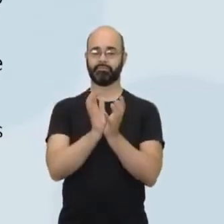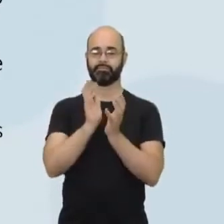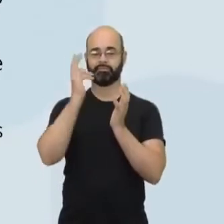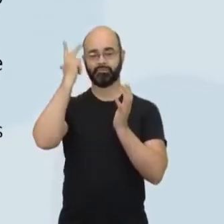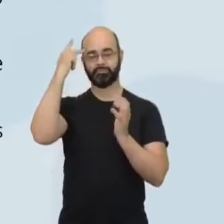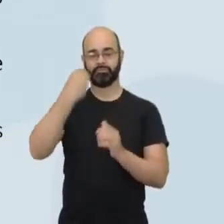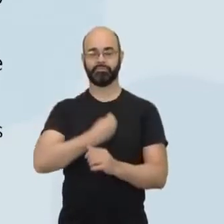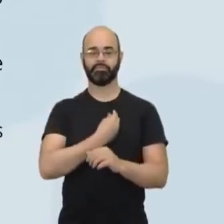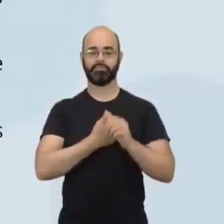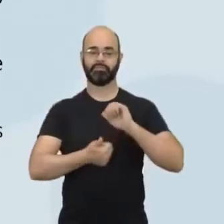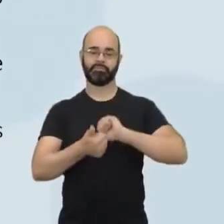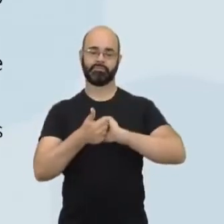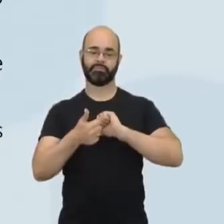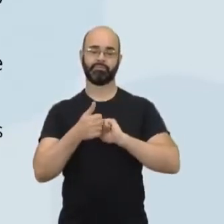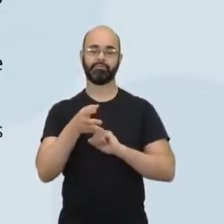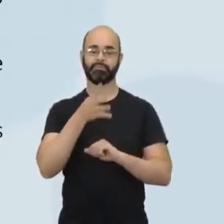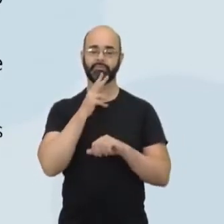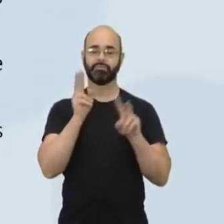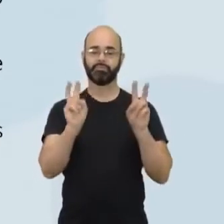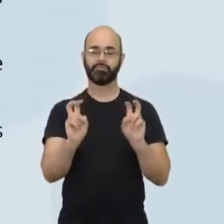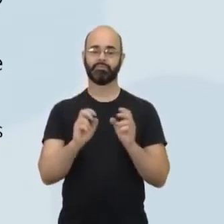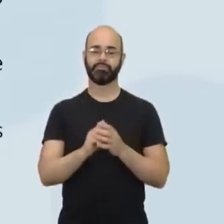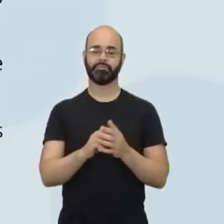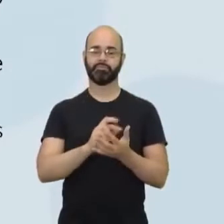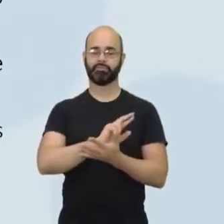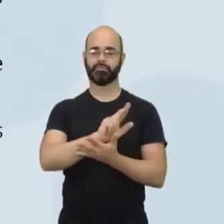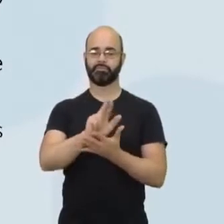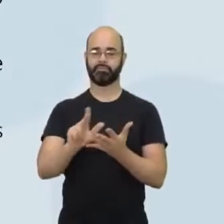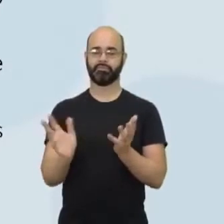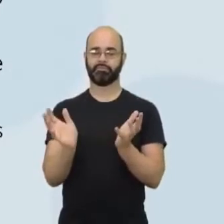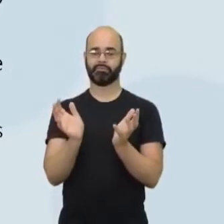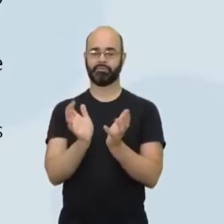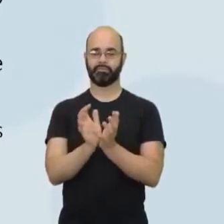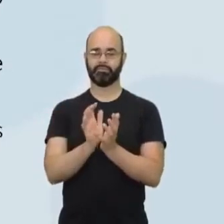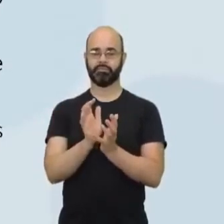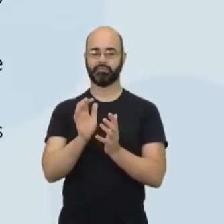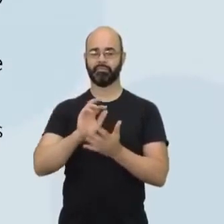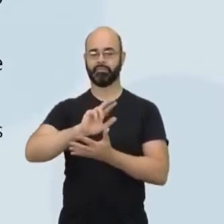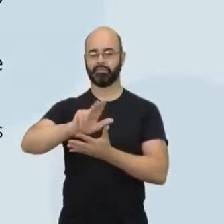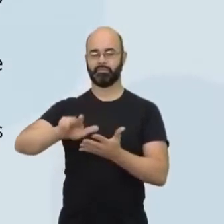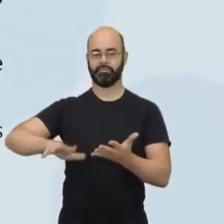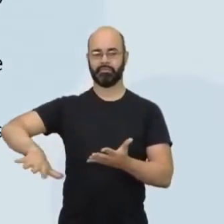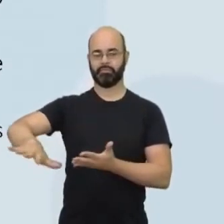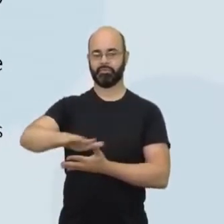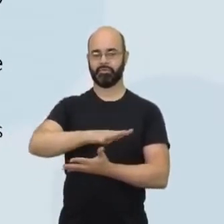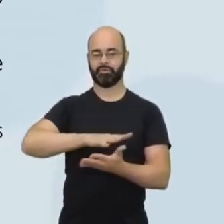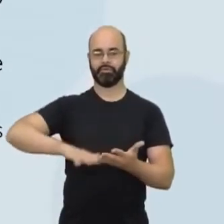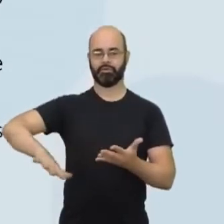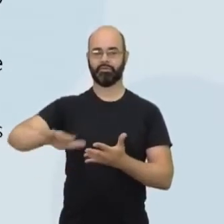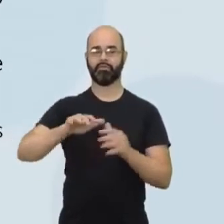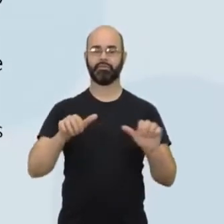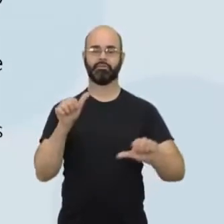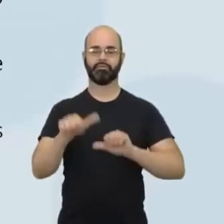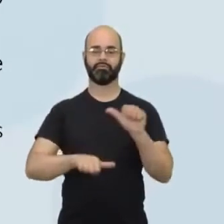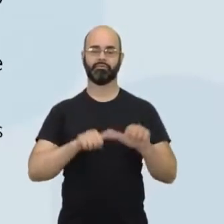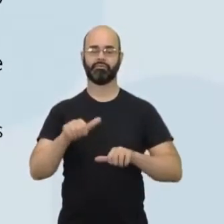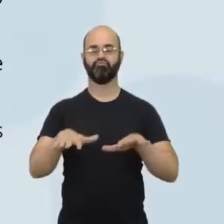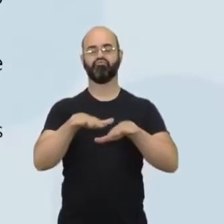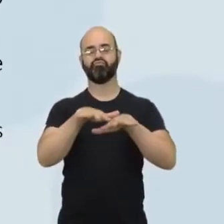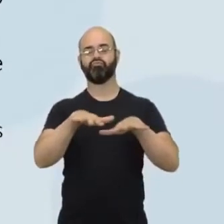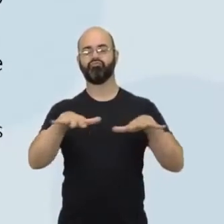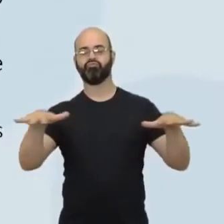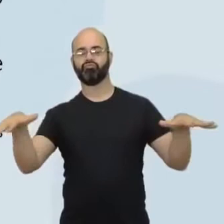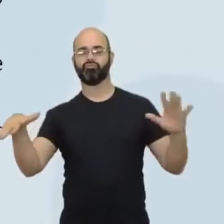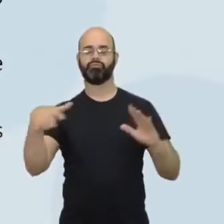de vida. Objeto de conhecimento, diversidade ambiental e as transformações nas paisagens na América